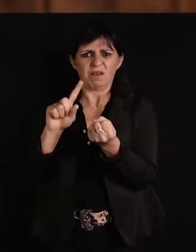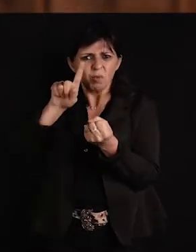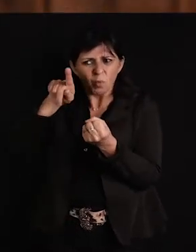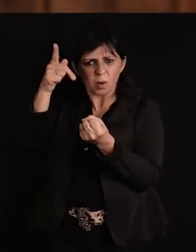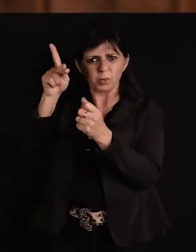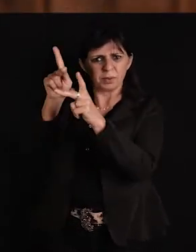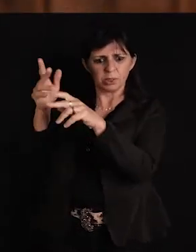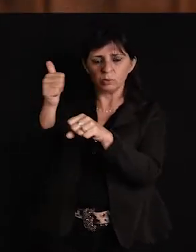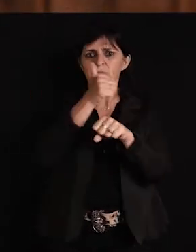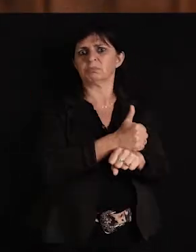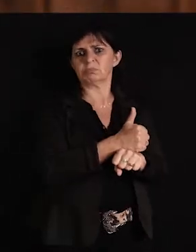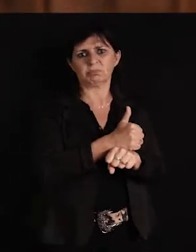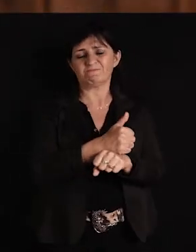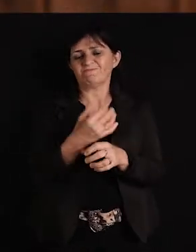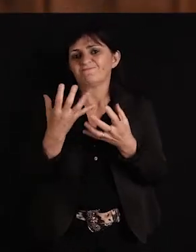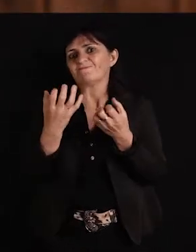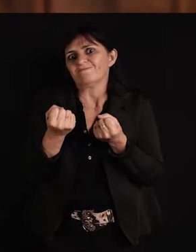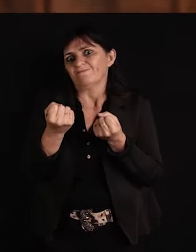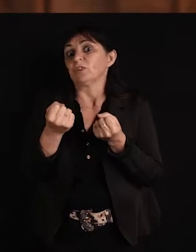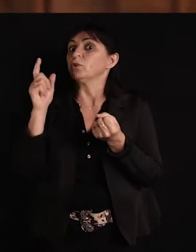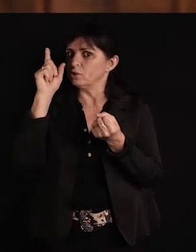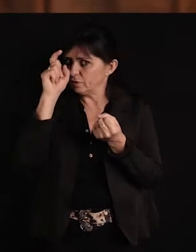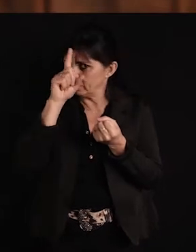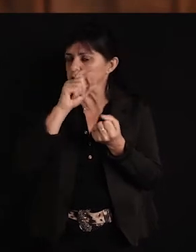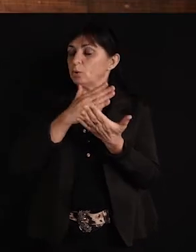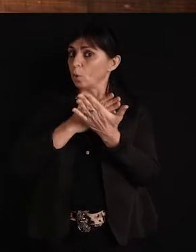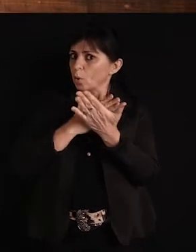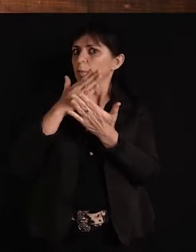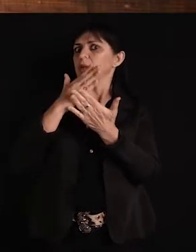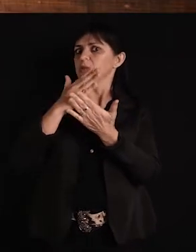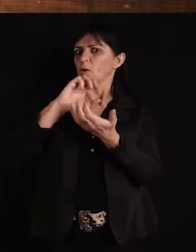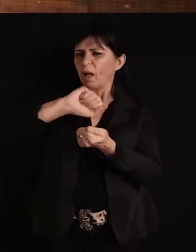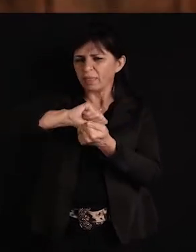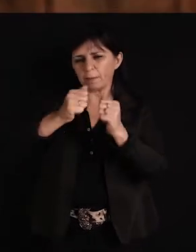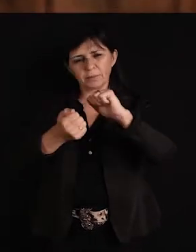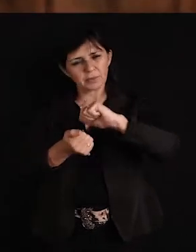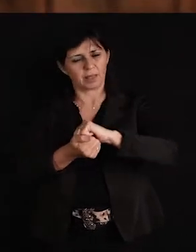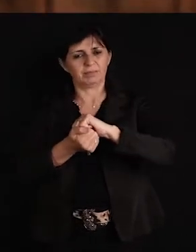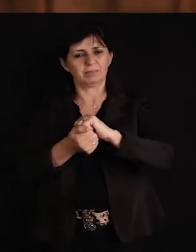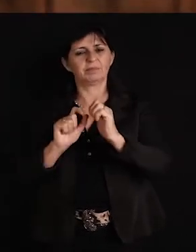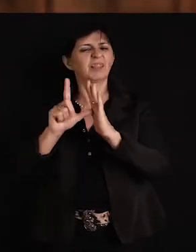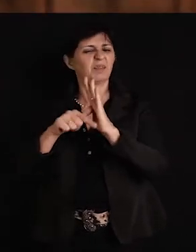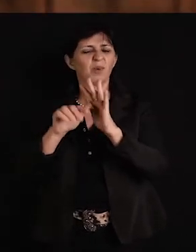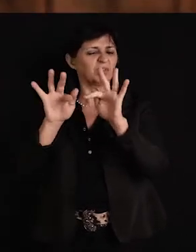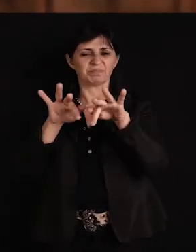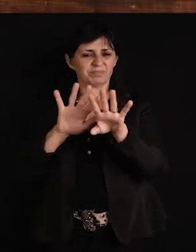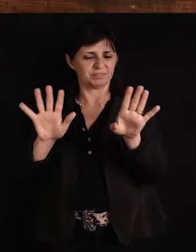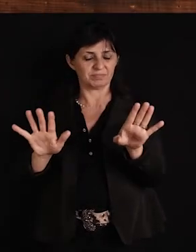sempre com o outro que estava. Então eu acho que o começo é o mais difícil, mas depois vai embora. Bom, histórias engraçadas,